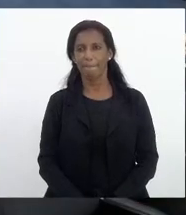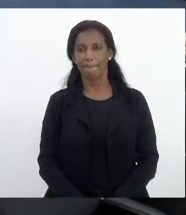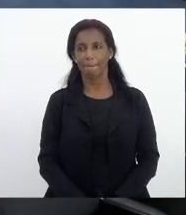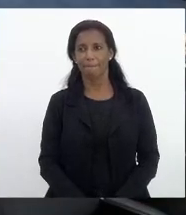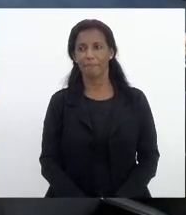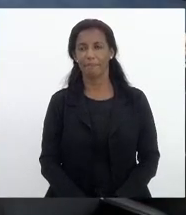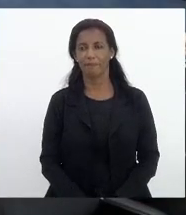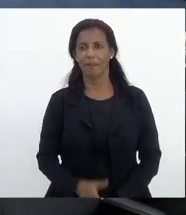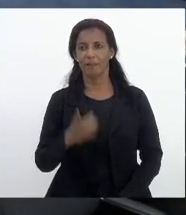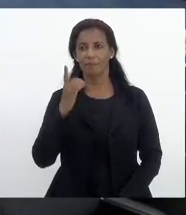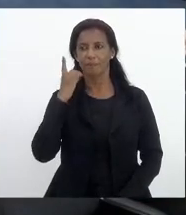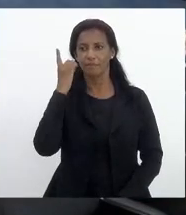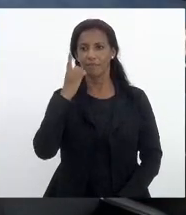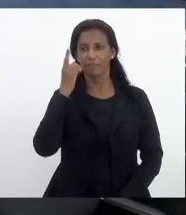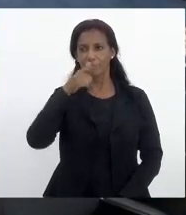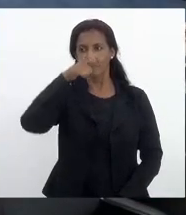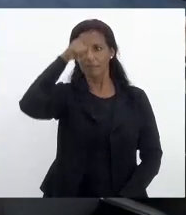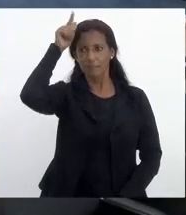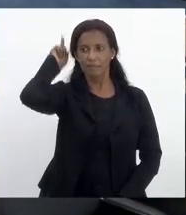deputado Luiz Paulo